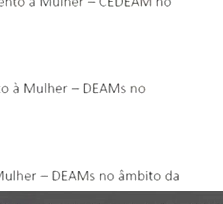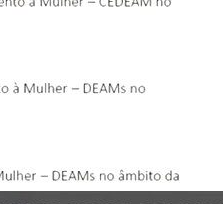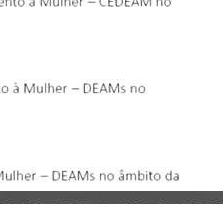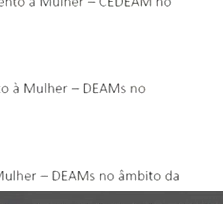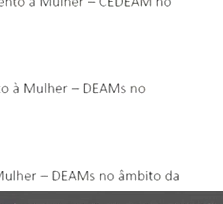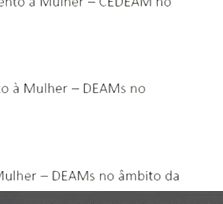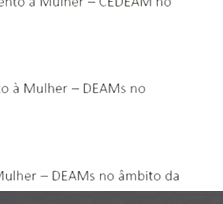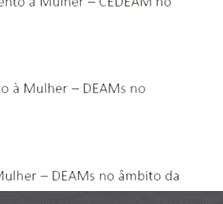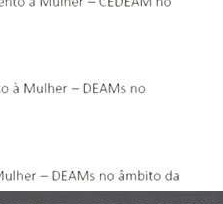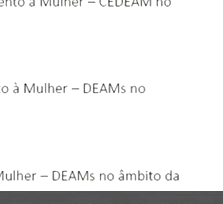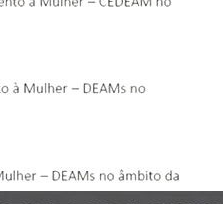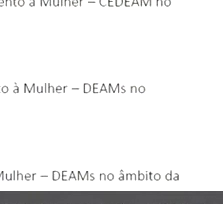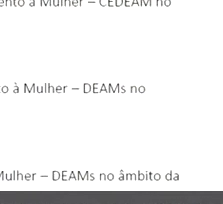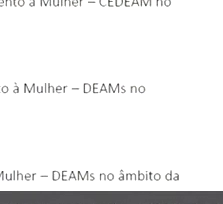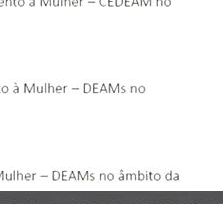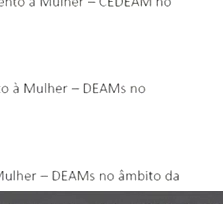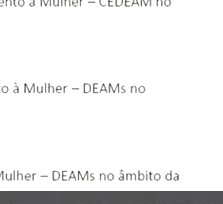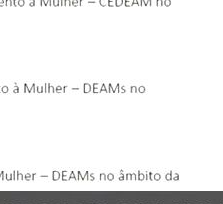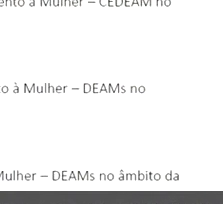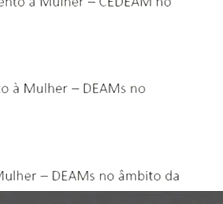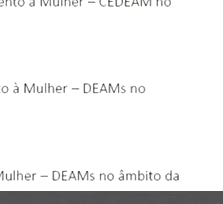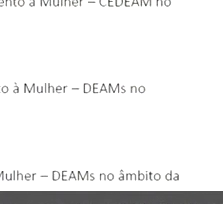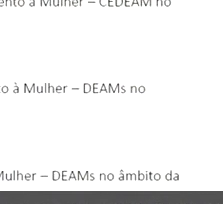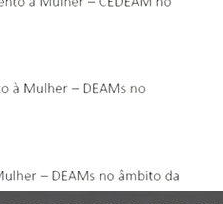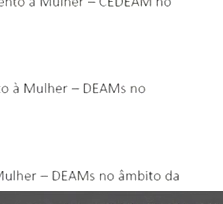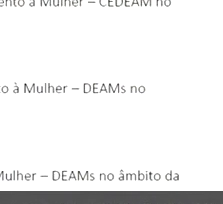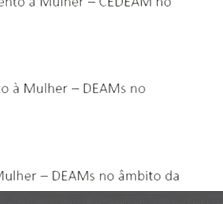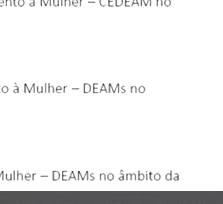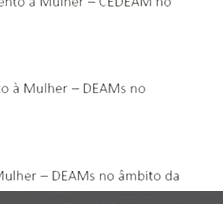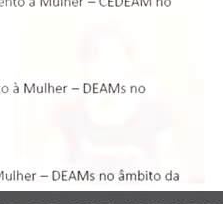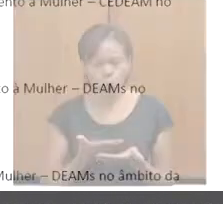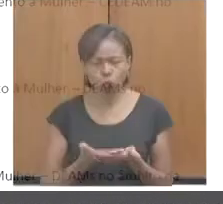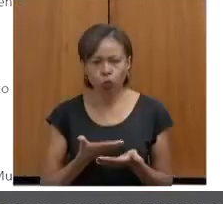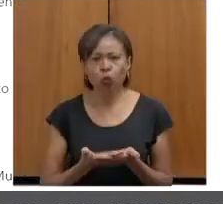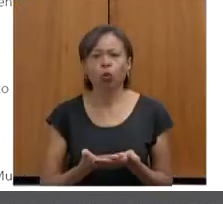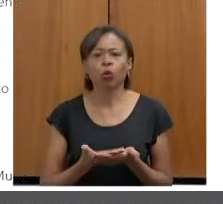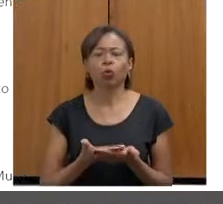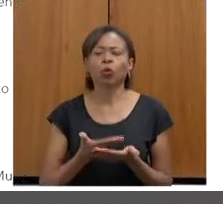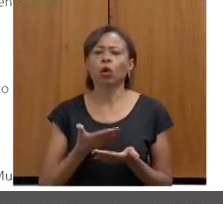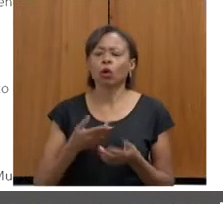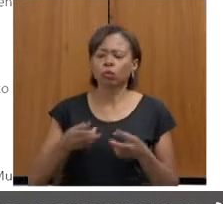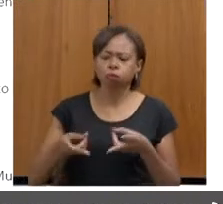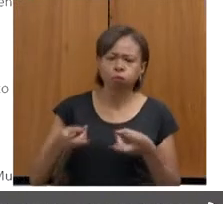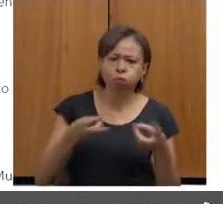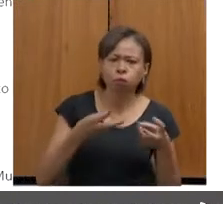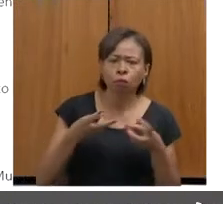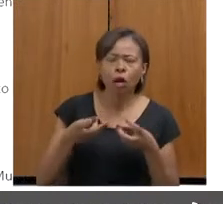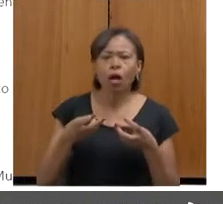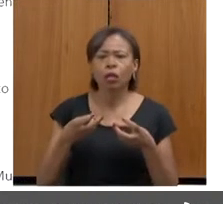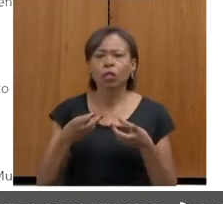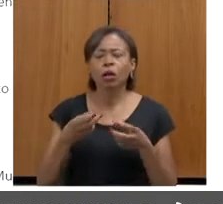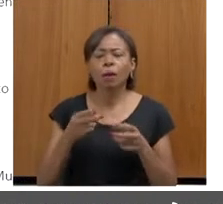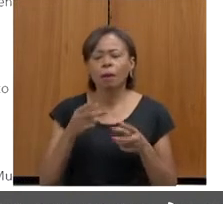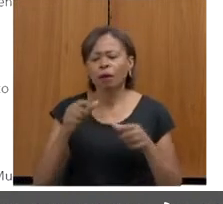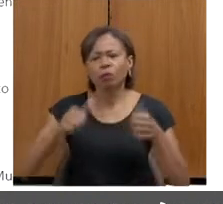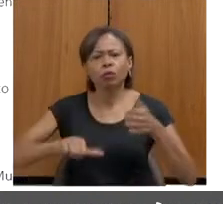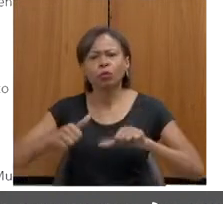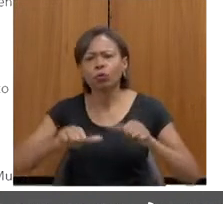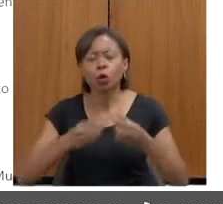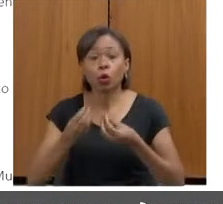resoluções, que estão ali enumeradas. A primeira delas fez um grupo de estudo, também só com mulheres,